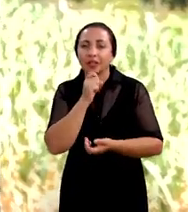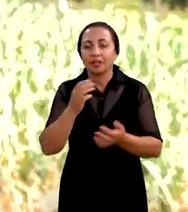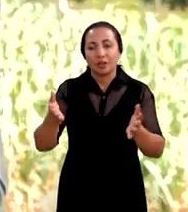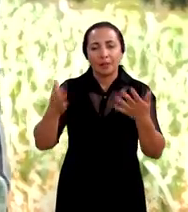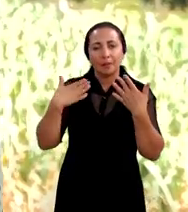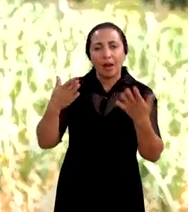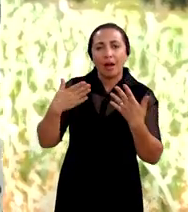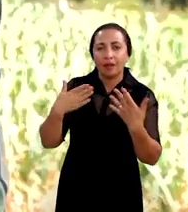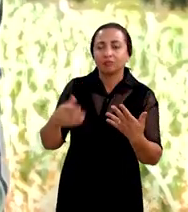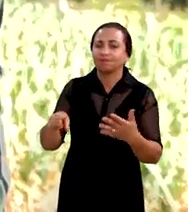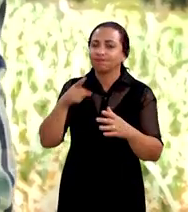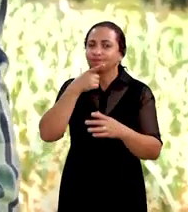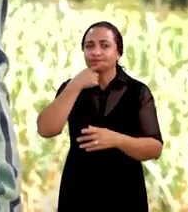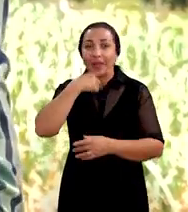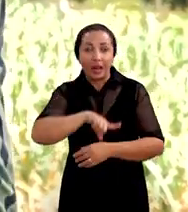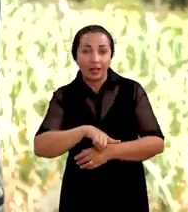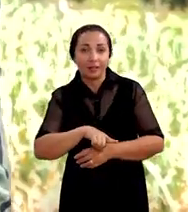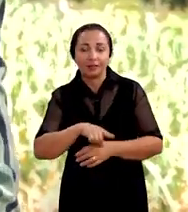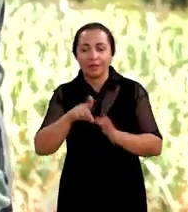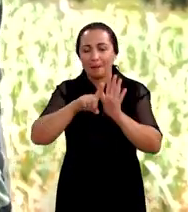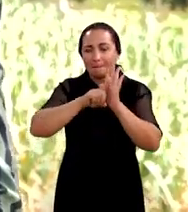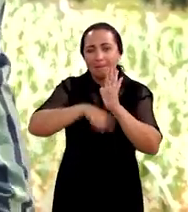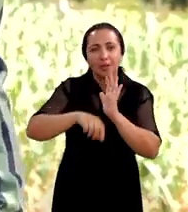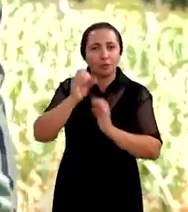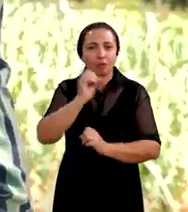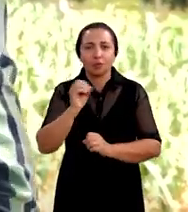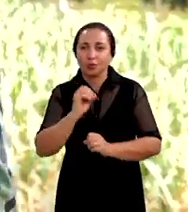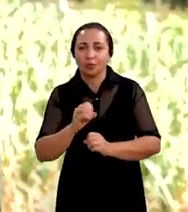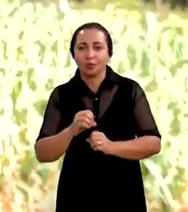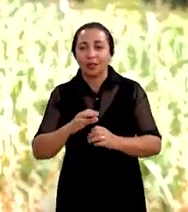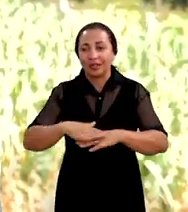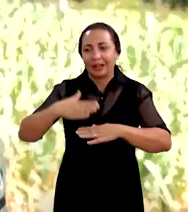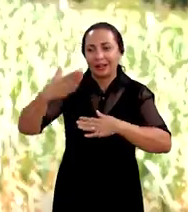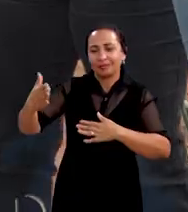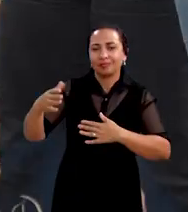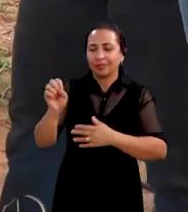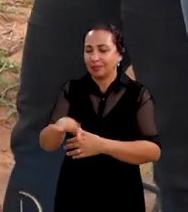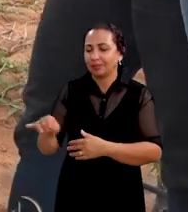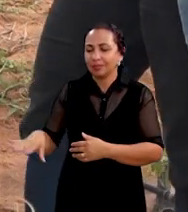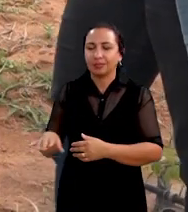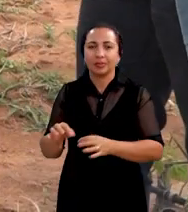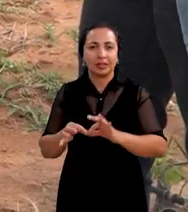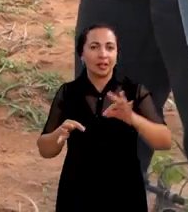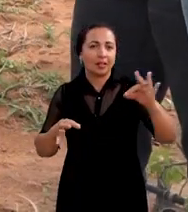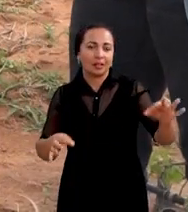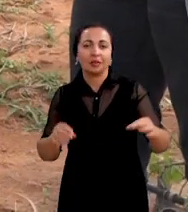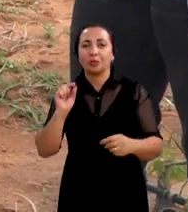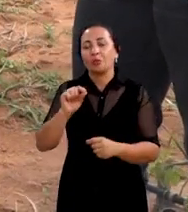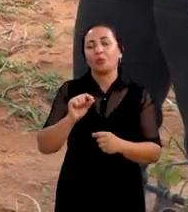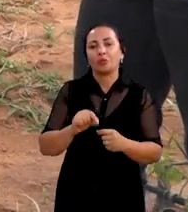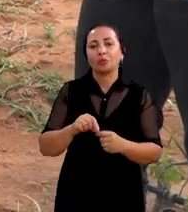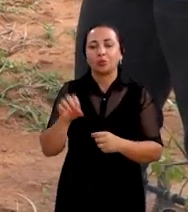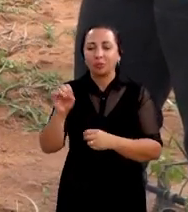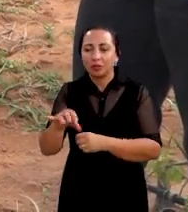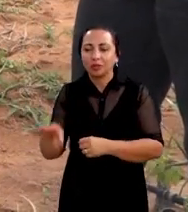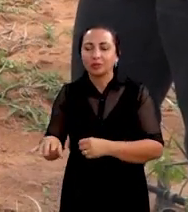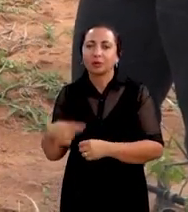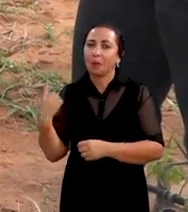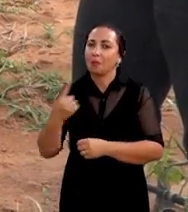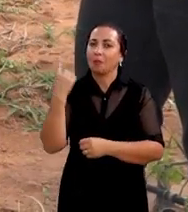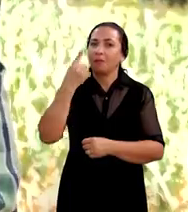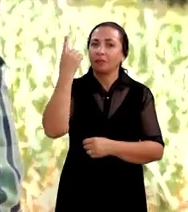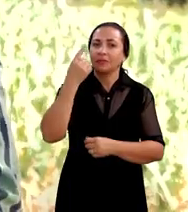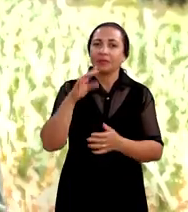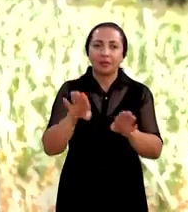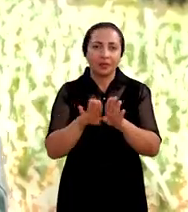com temperaturas negativas com o objetivo de aumentar estender esse ciclo da cultura estendendo um pouco esse ciclo vai